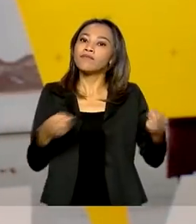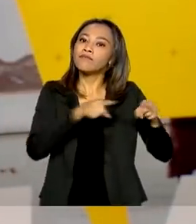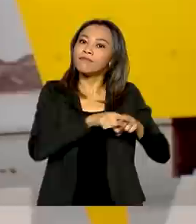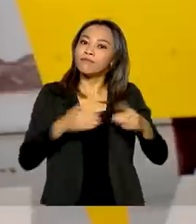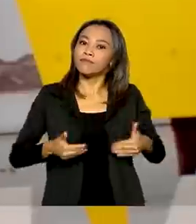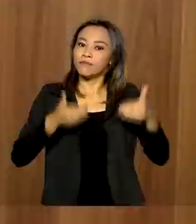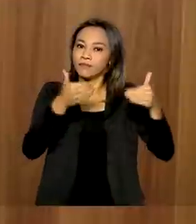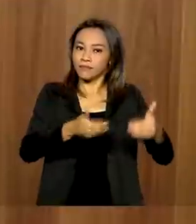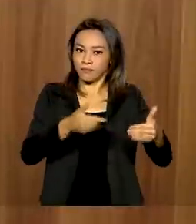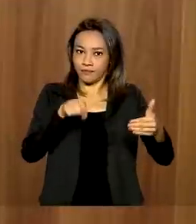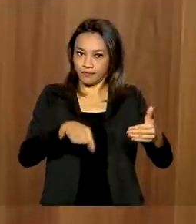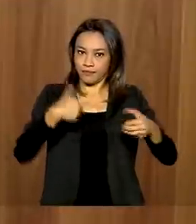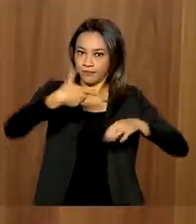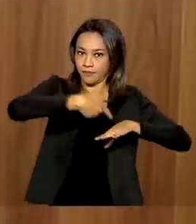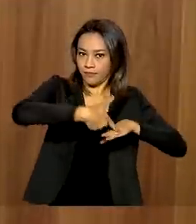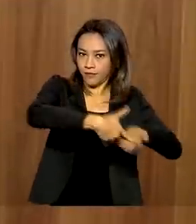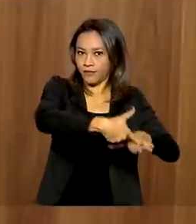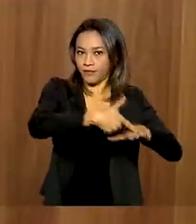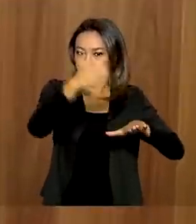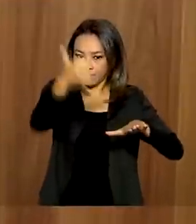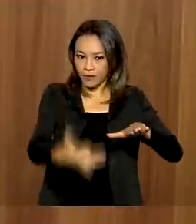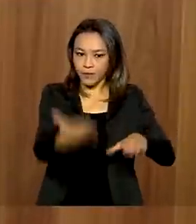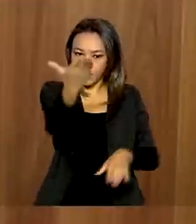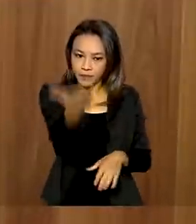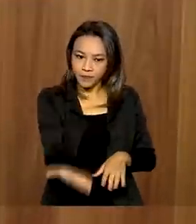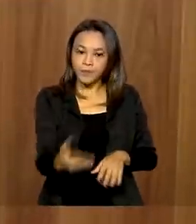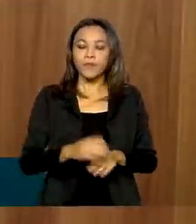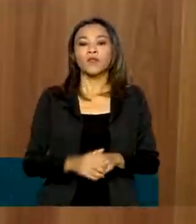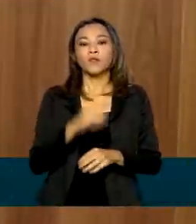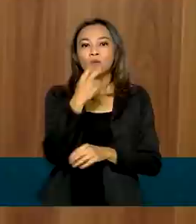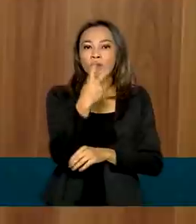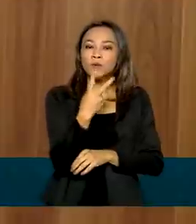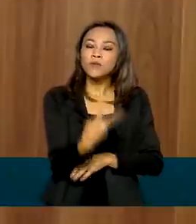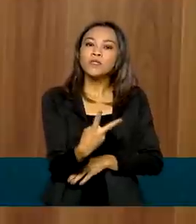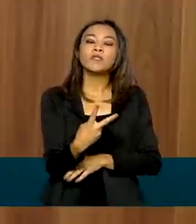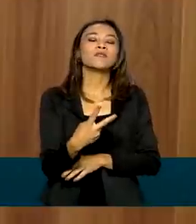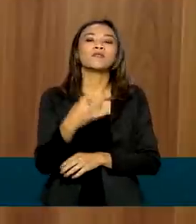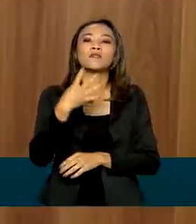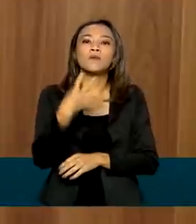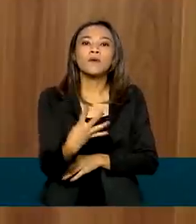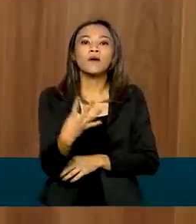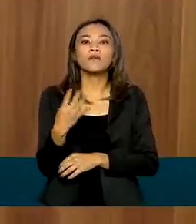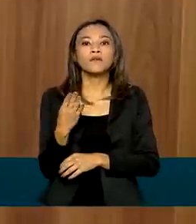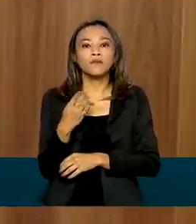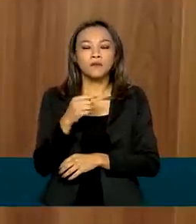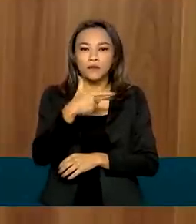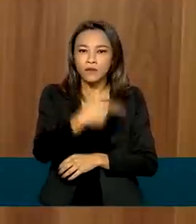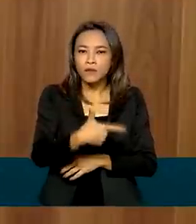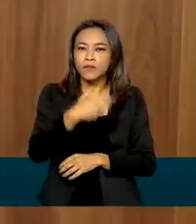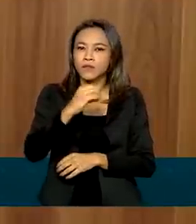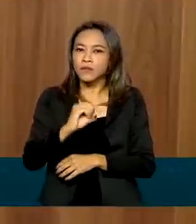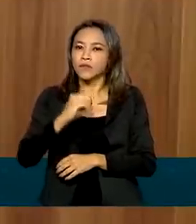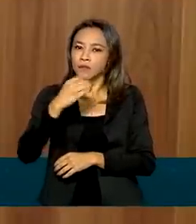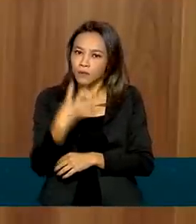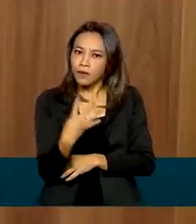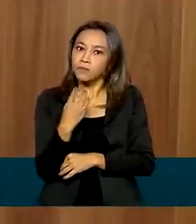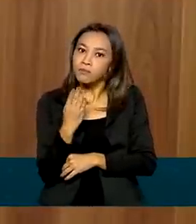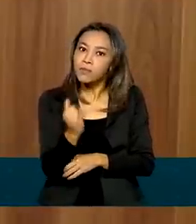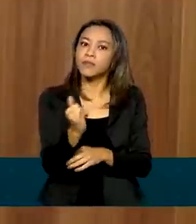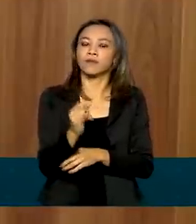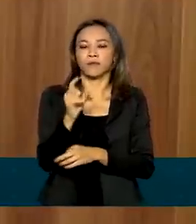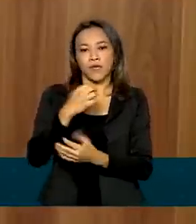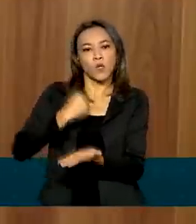Bruno Eustáquio. São R$ 204 bilhões em investimento ao longo dos contratos. Os contratos que